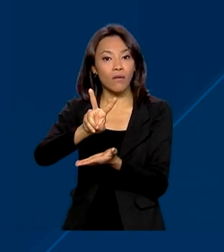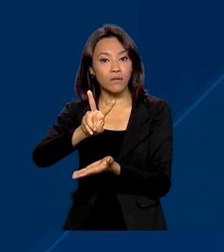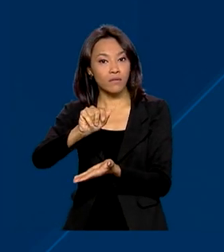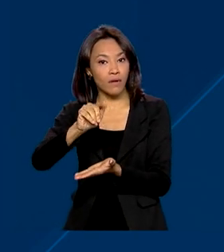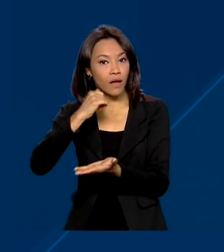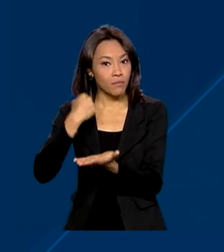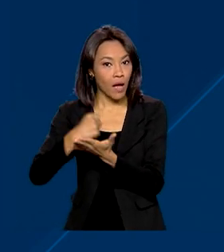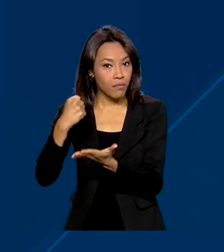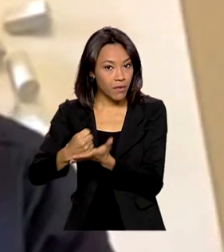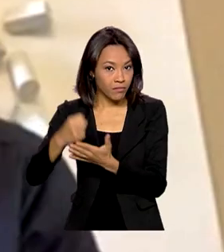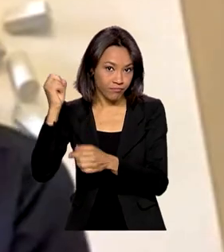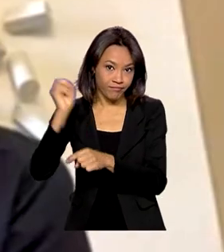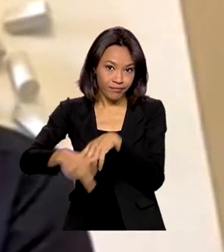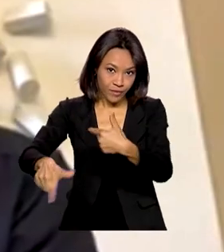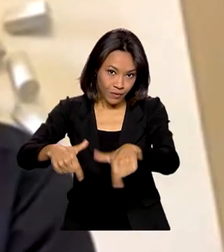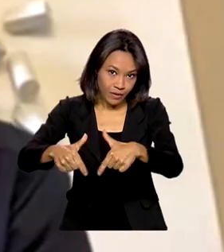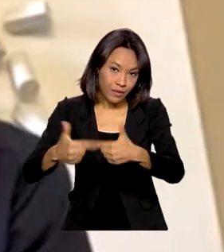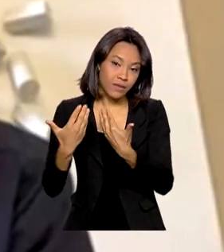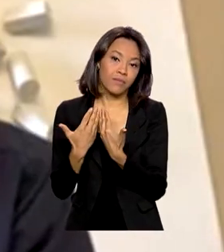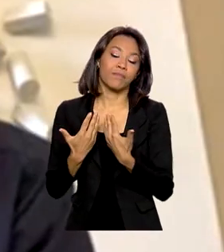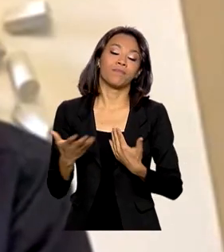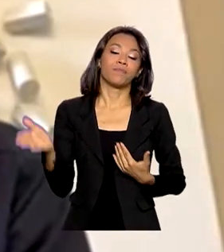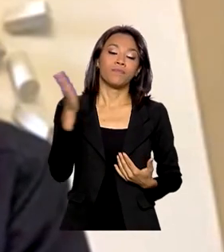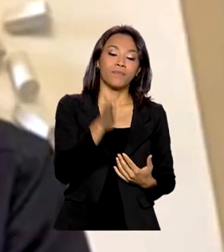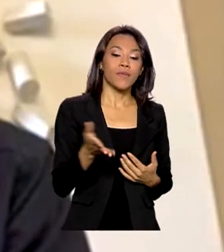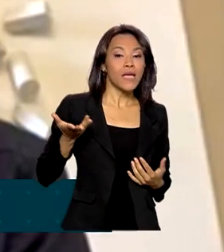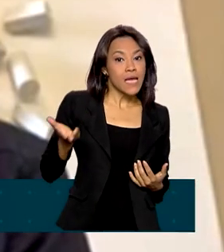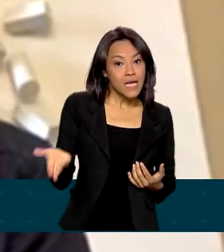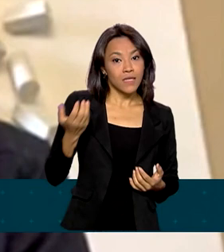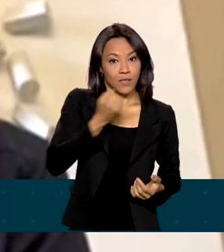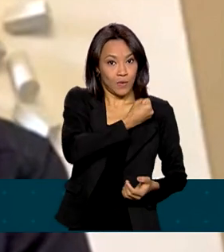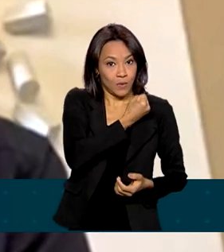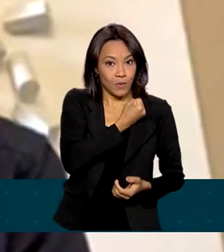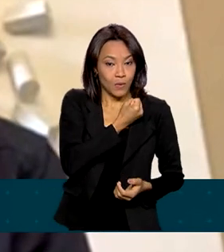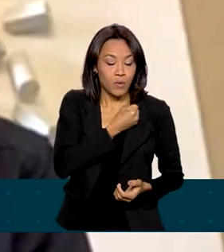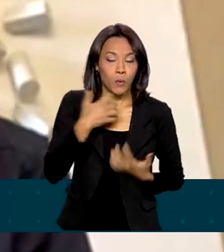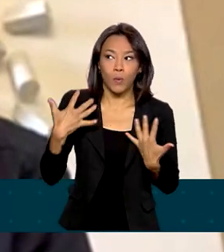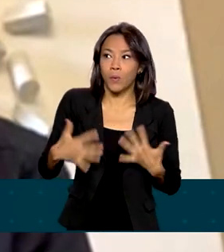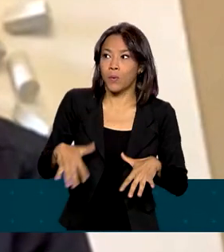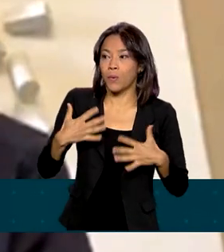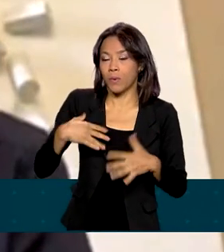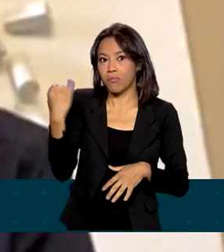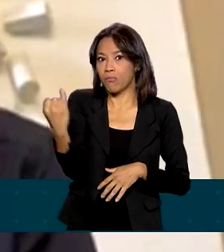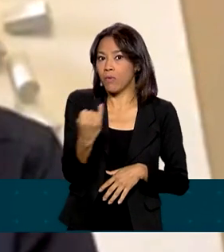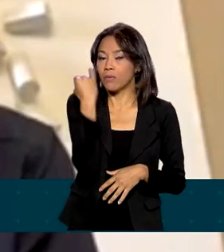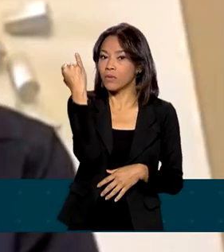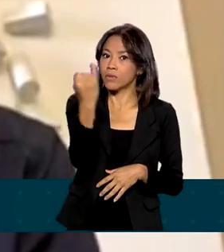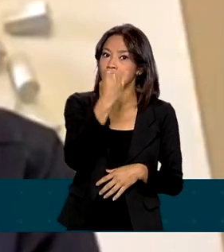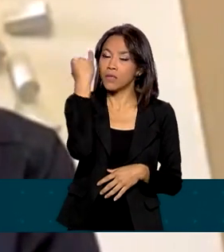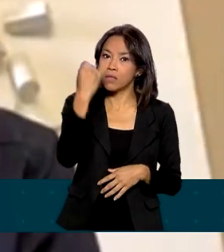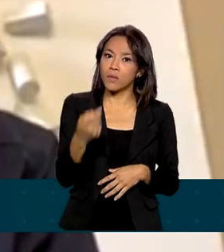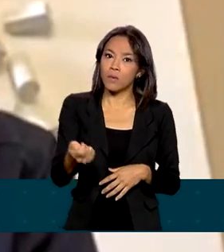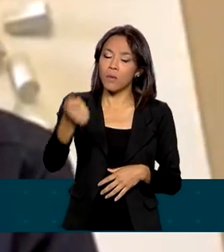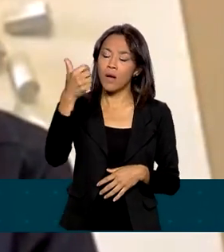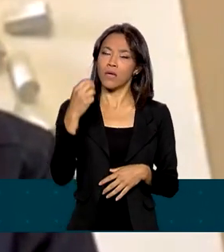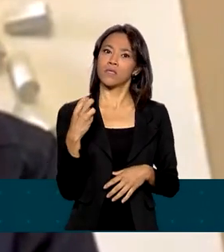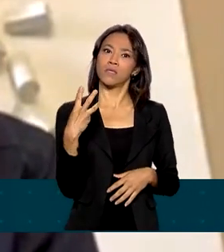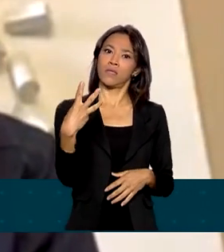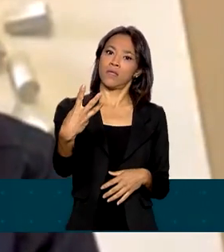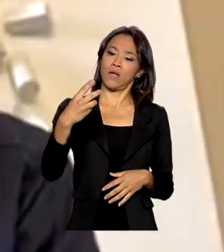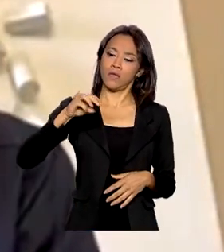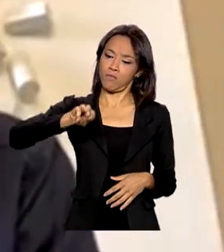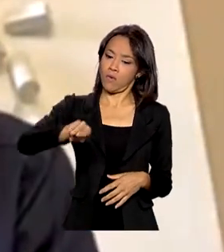emprego abertas. Esse número, que é um número histórico, um número importante, de quase 3 milhões de empregos